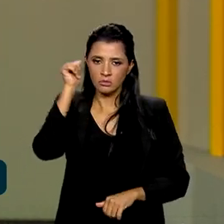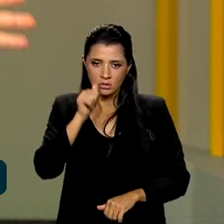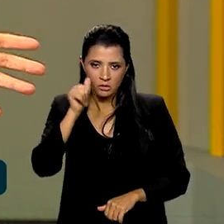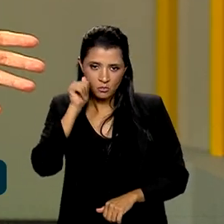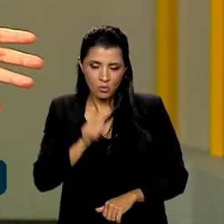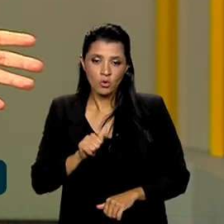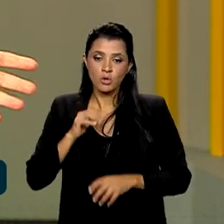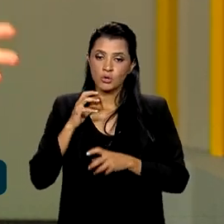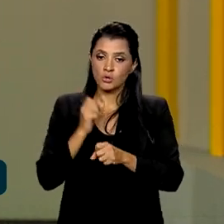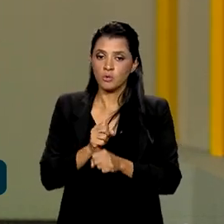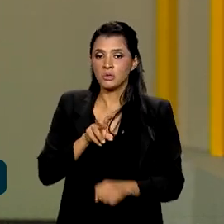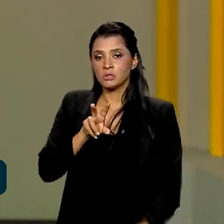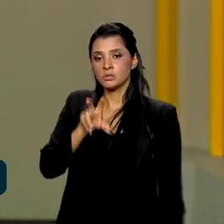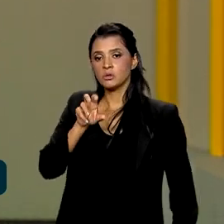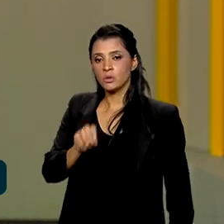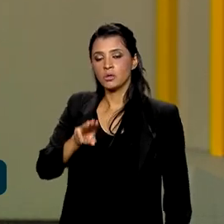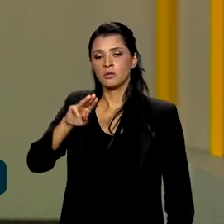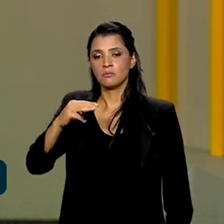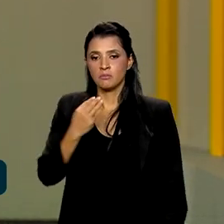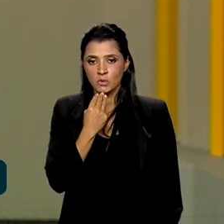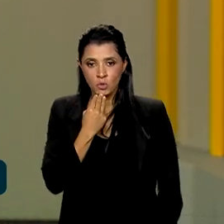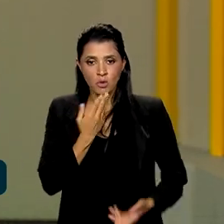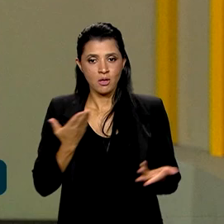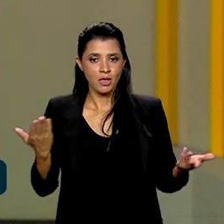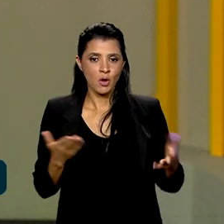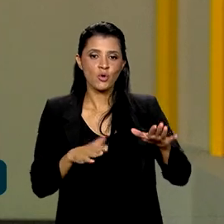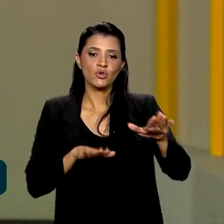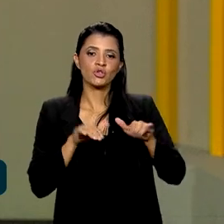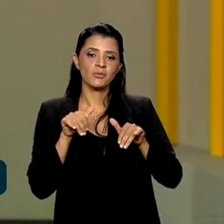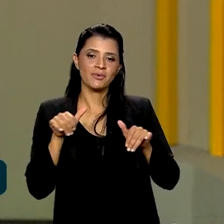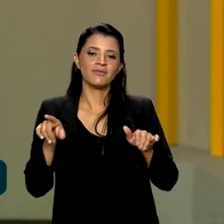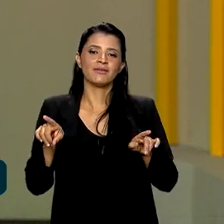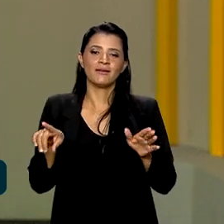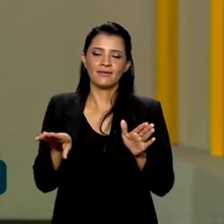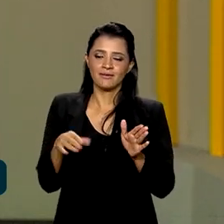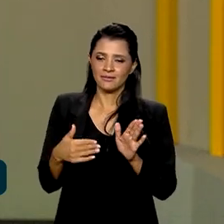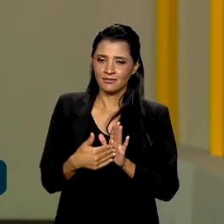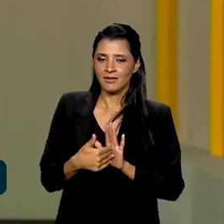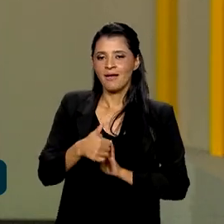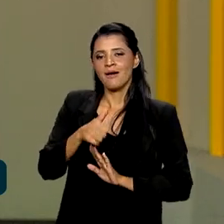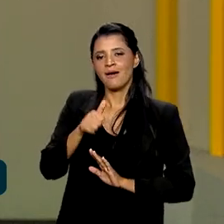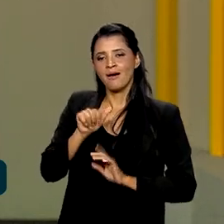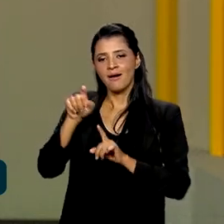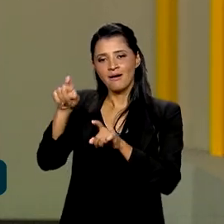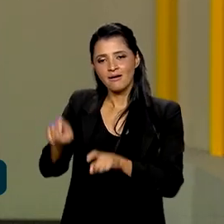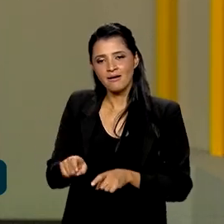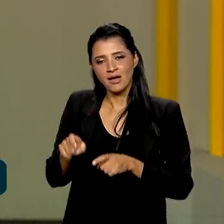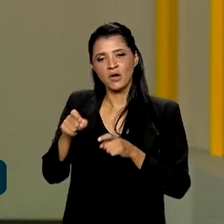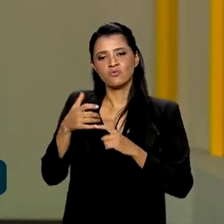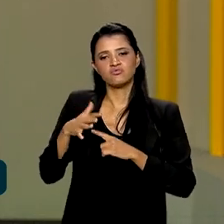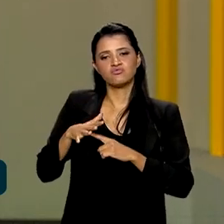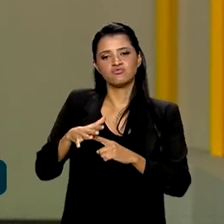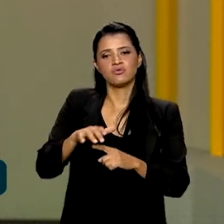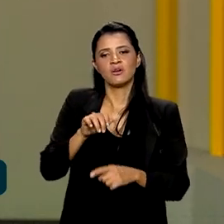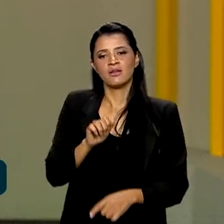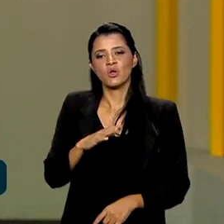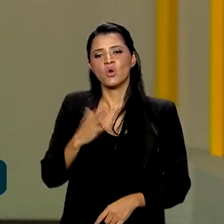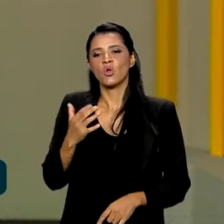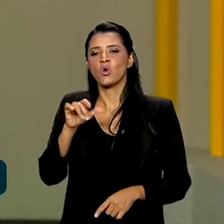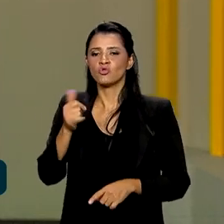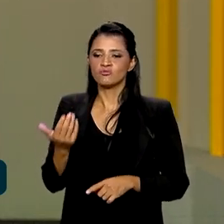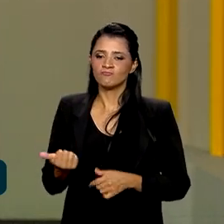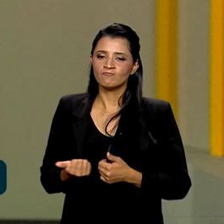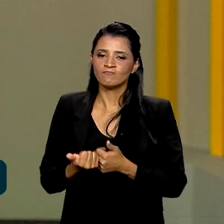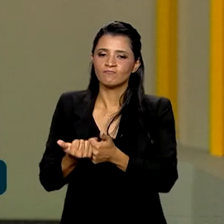que foram 50 milhões, e agora lançamos essa chamada de ANATER agroecológica, que vai justamente subsidiar, apoiar os